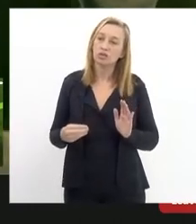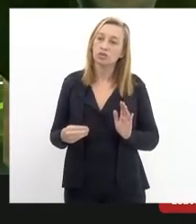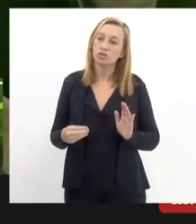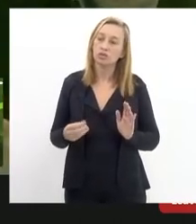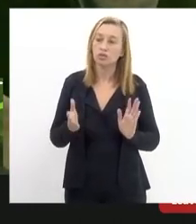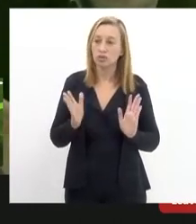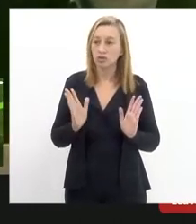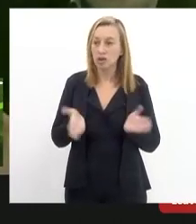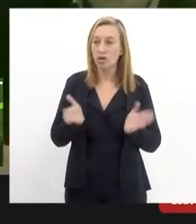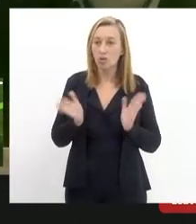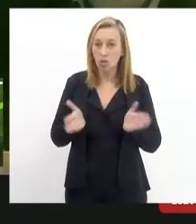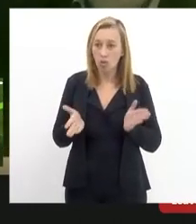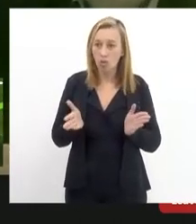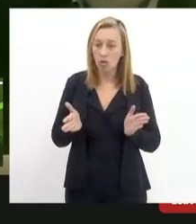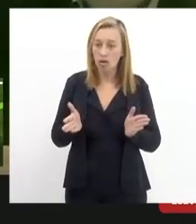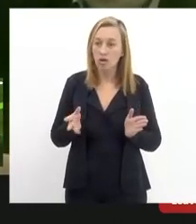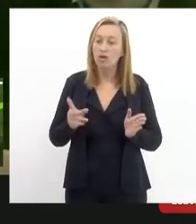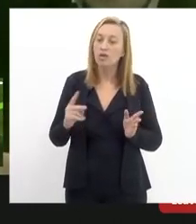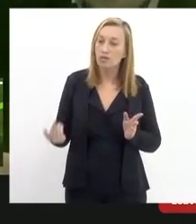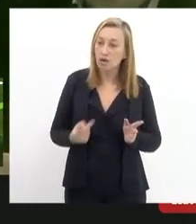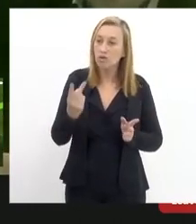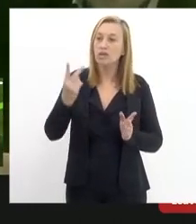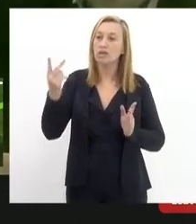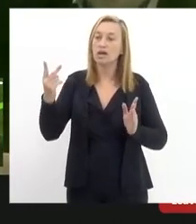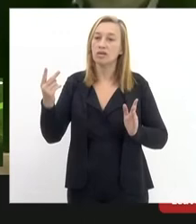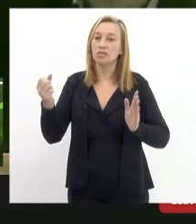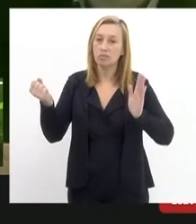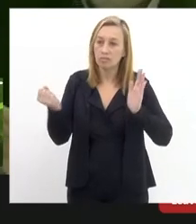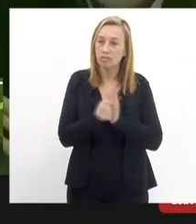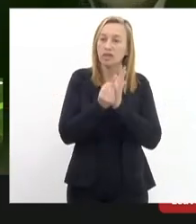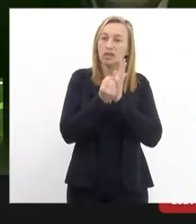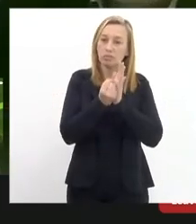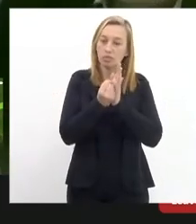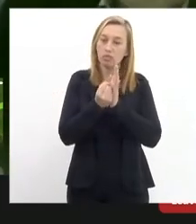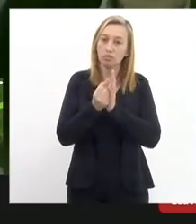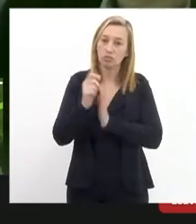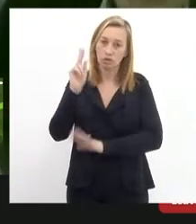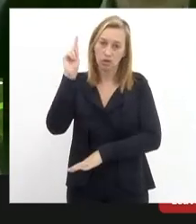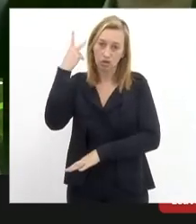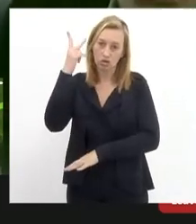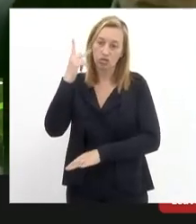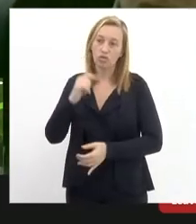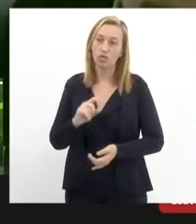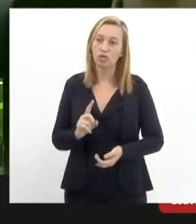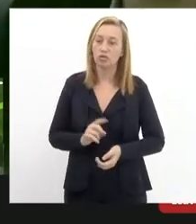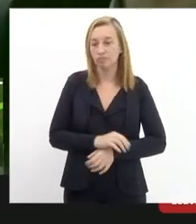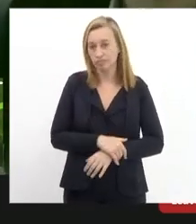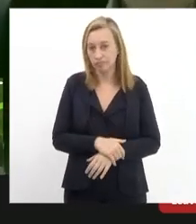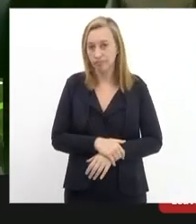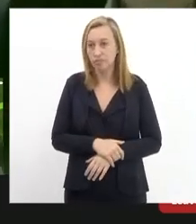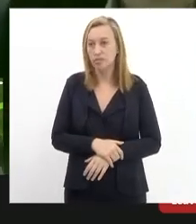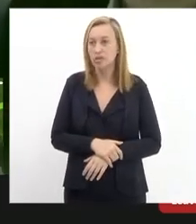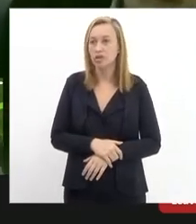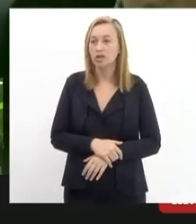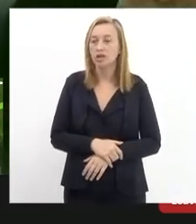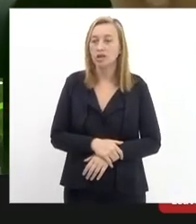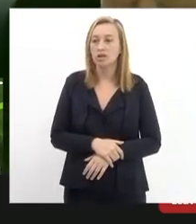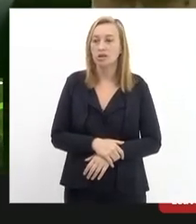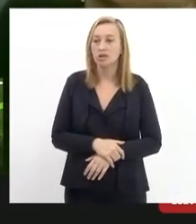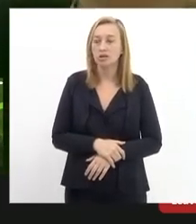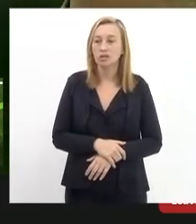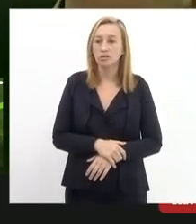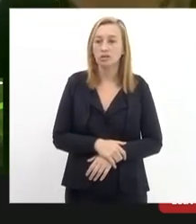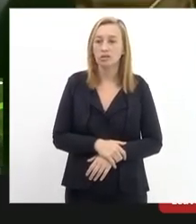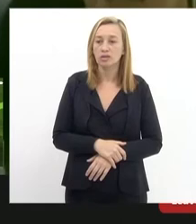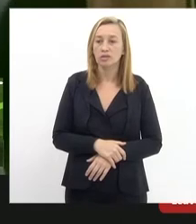agora você preservar o patrimônio histórico não é necessariamente submetê-lo sobretudo quando oferece risco